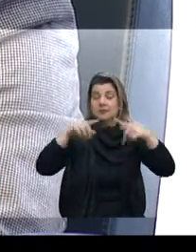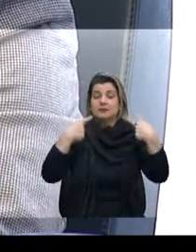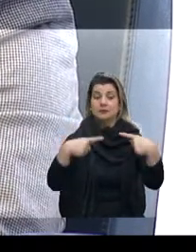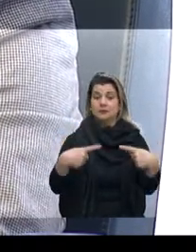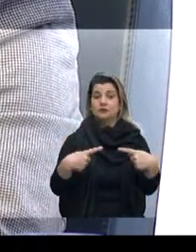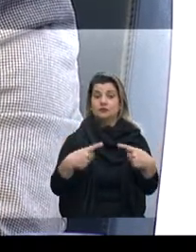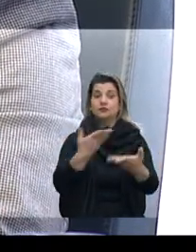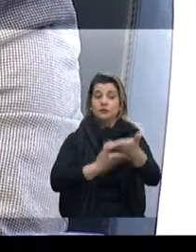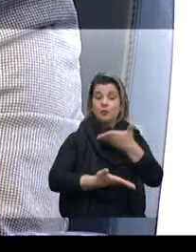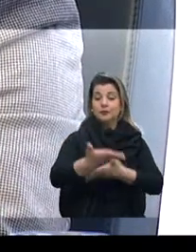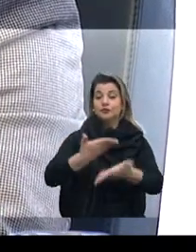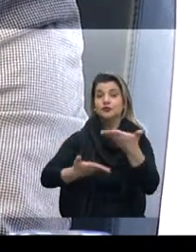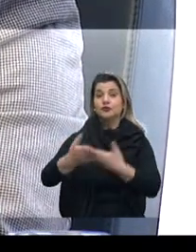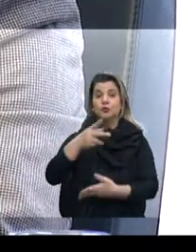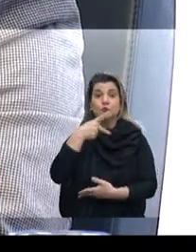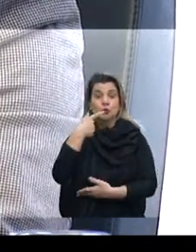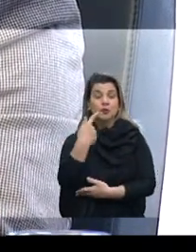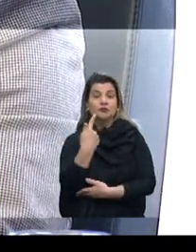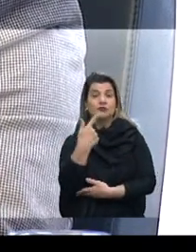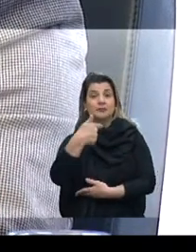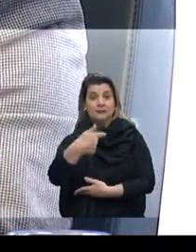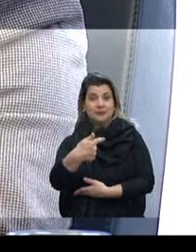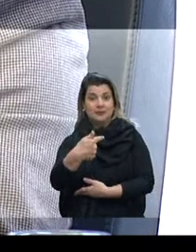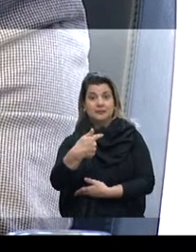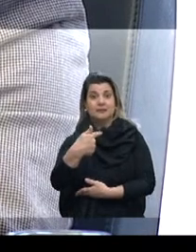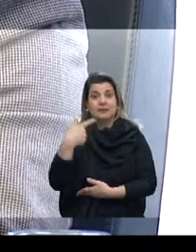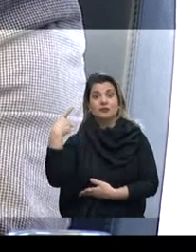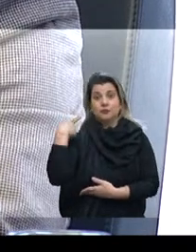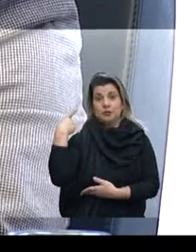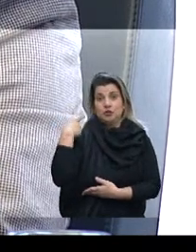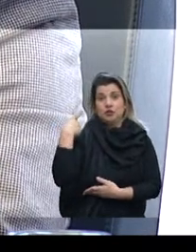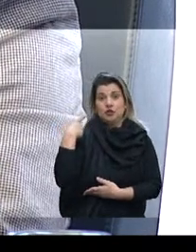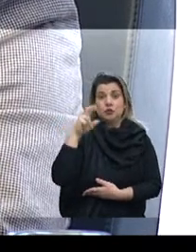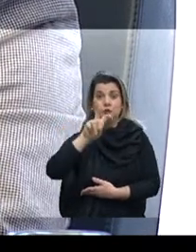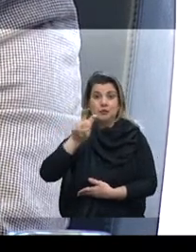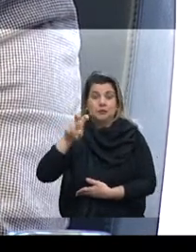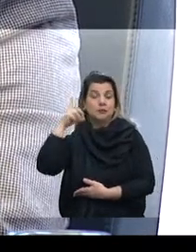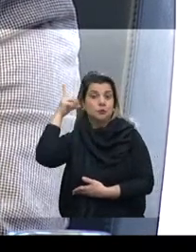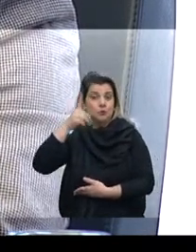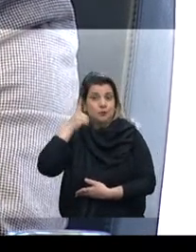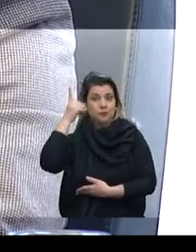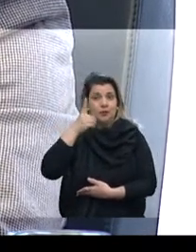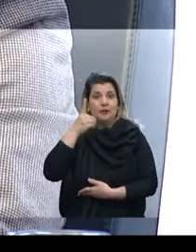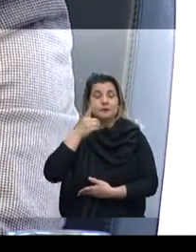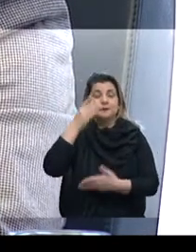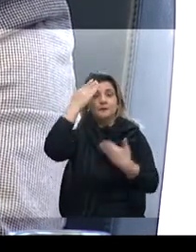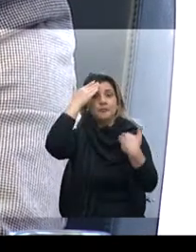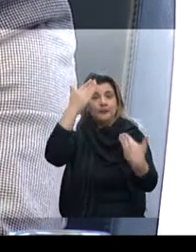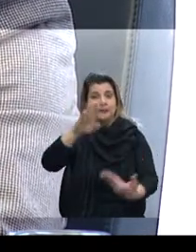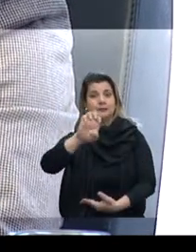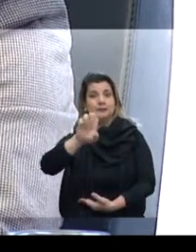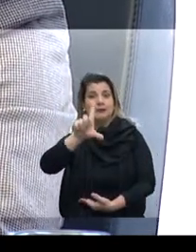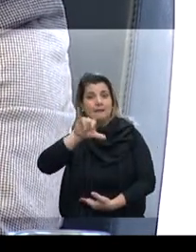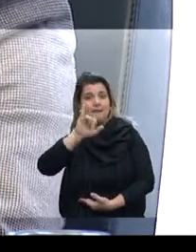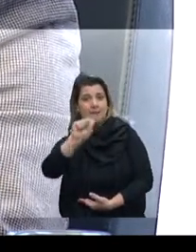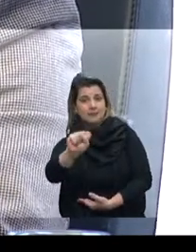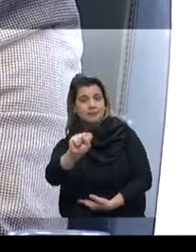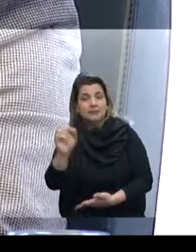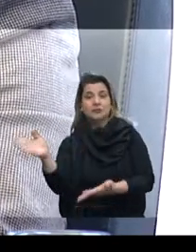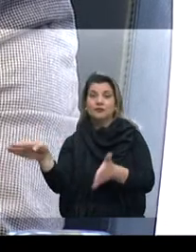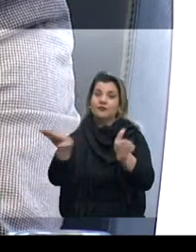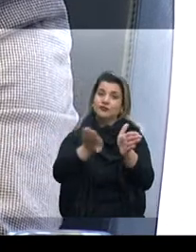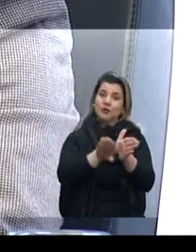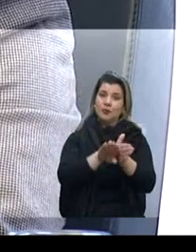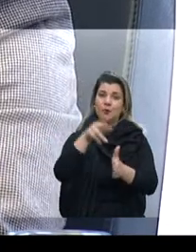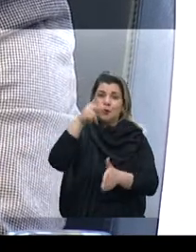com as 17 bancárias dos 55 parlamentares. Agradecer em nome de todos eles a Elis Hadman, que veio de Pelotas aqui